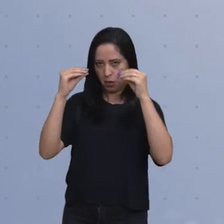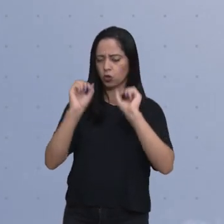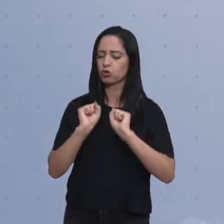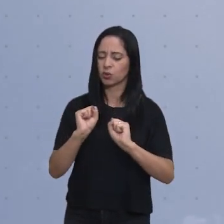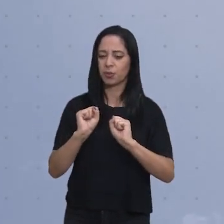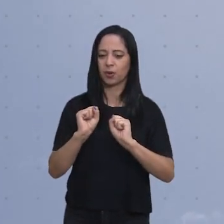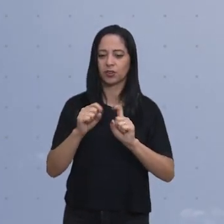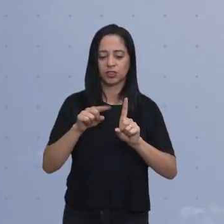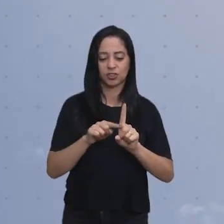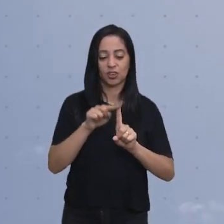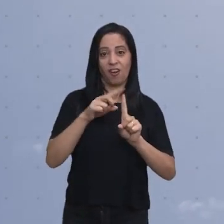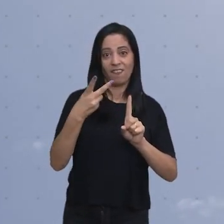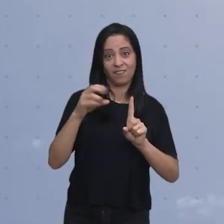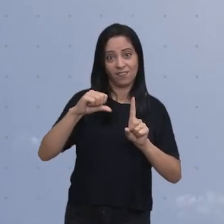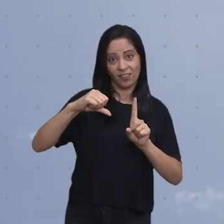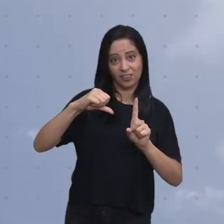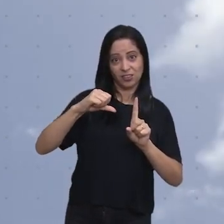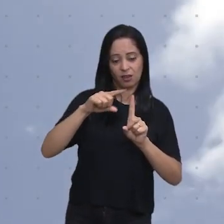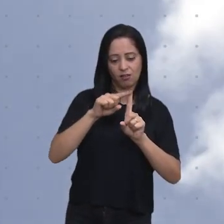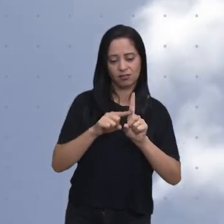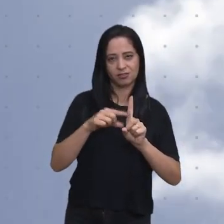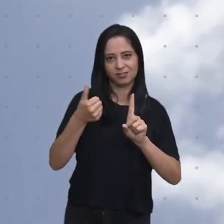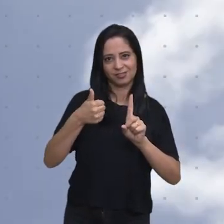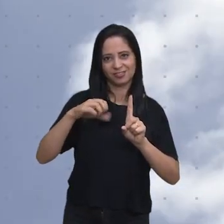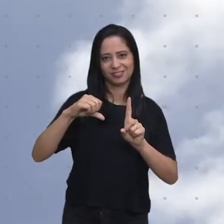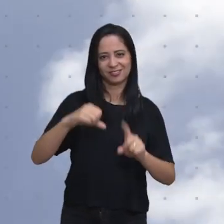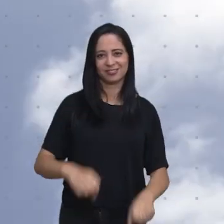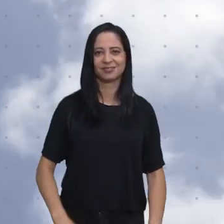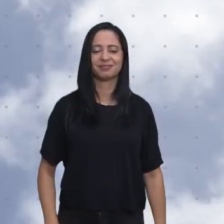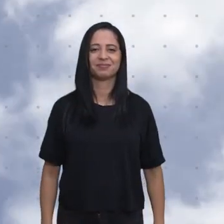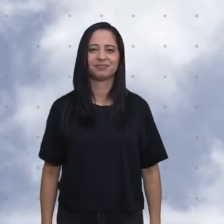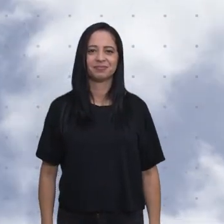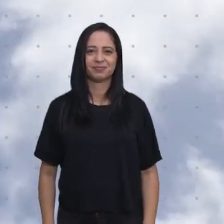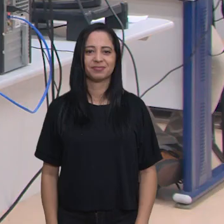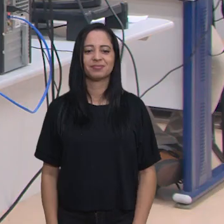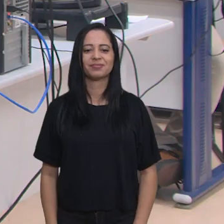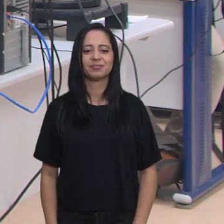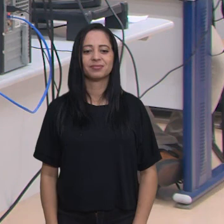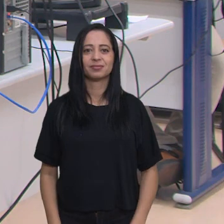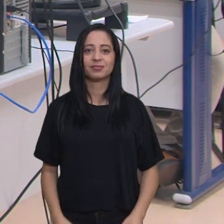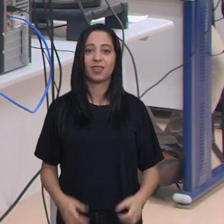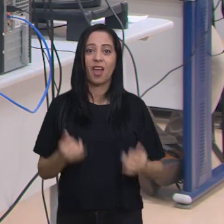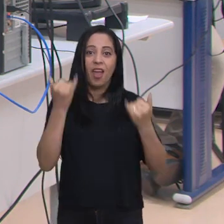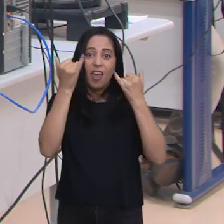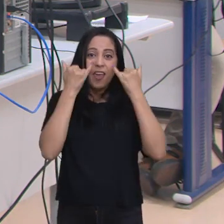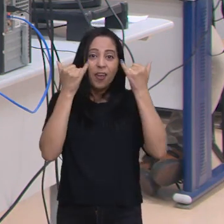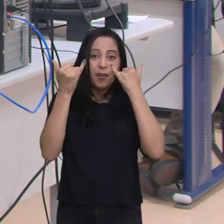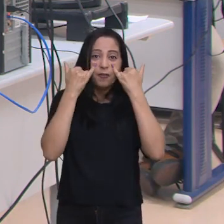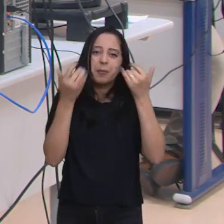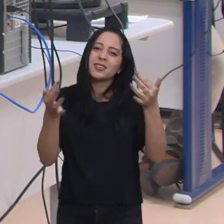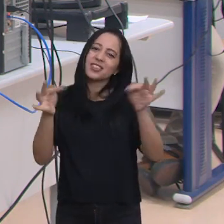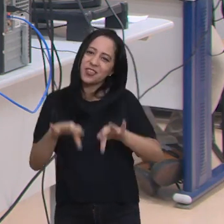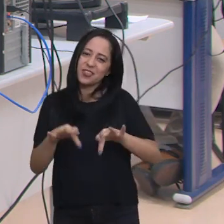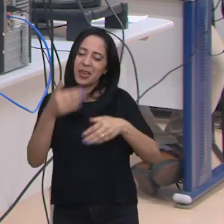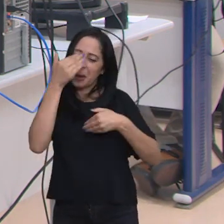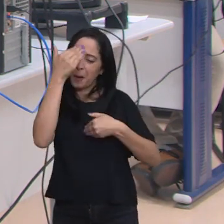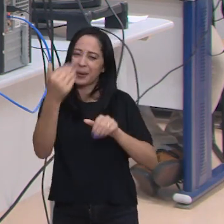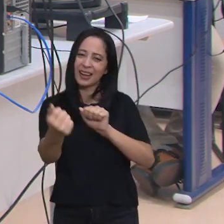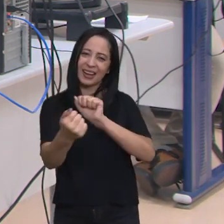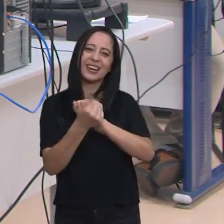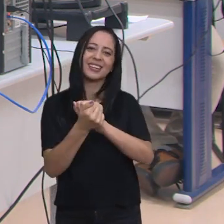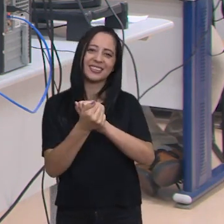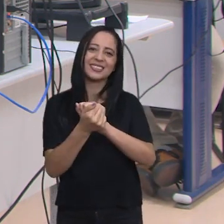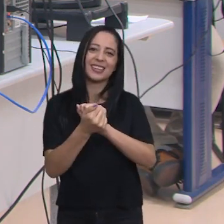noite. A máxima é de 29 graus, mínima 19. E o nosso jornal fica por aqui. A gente agradece a sua